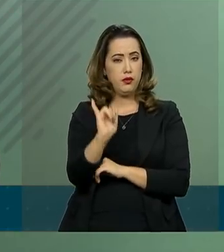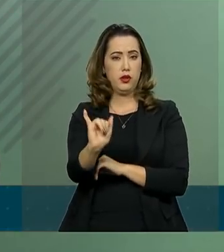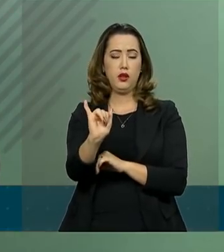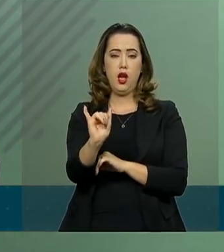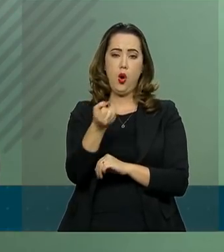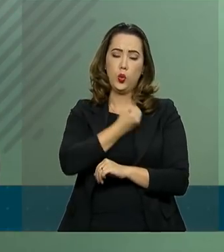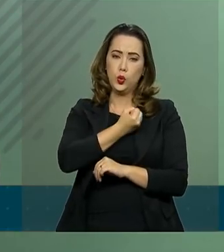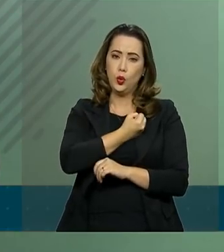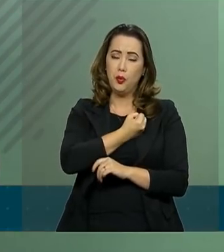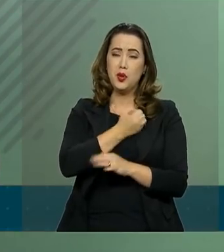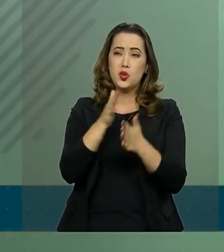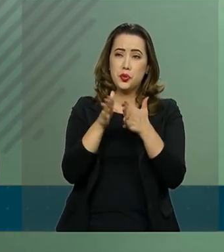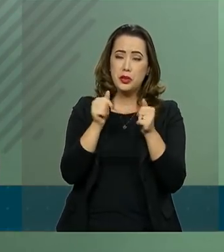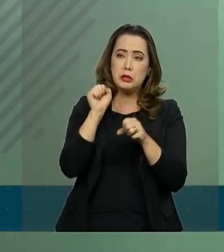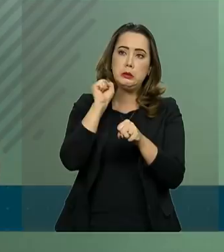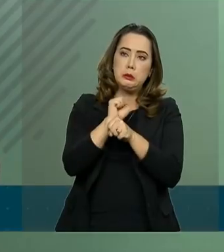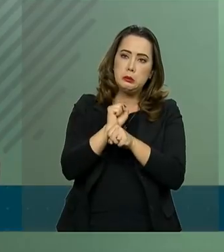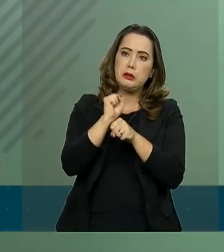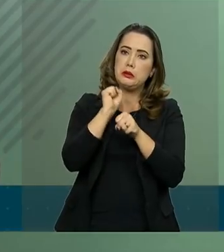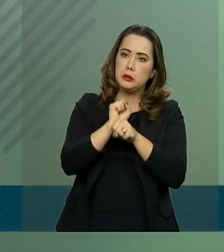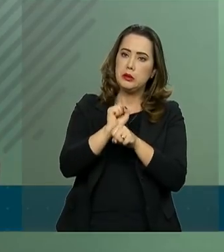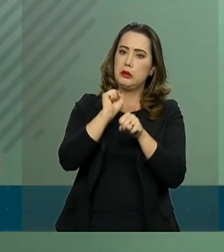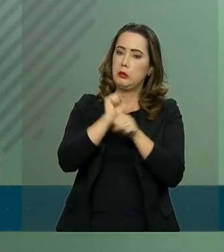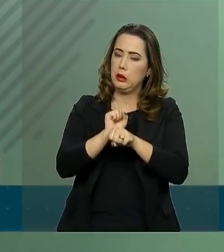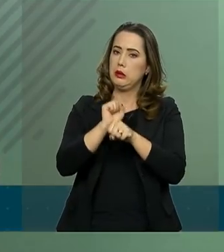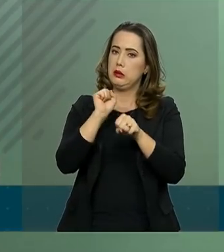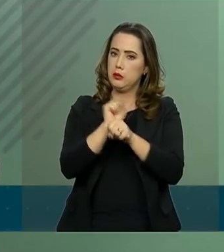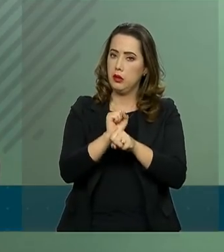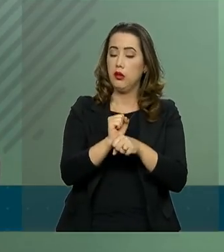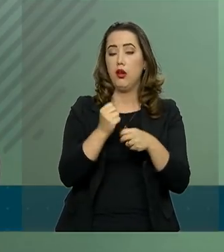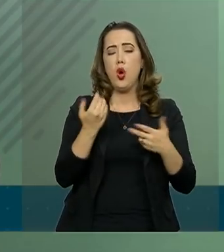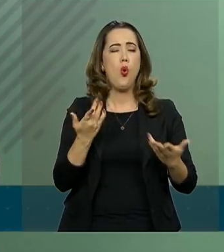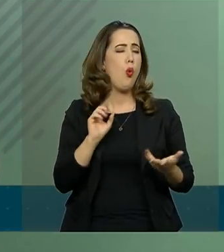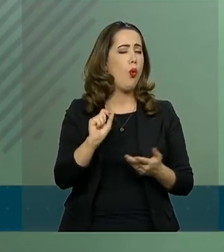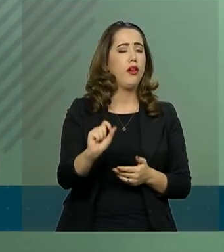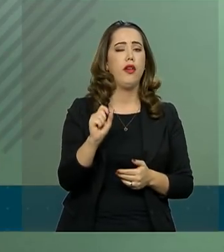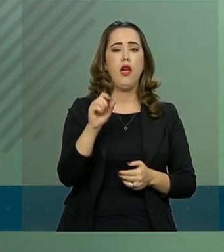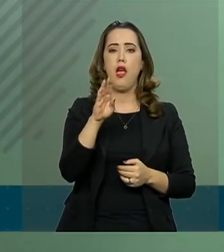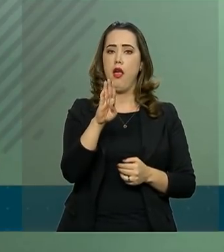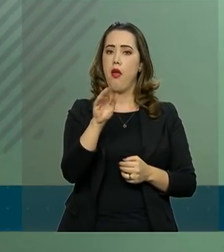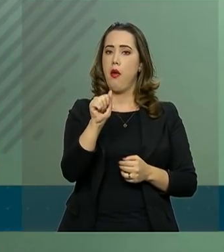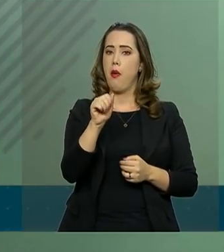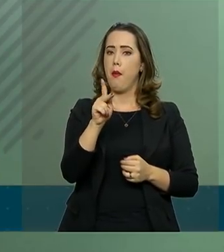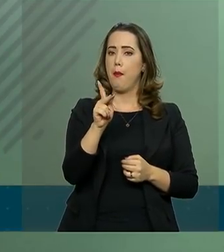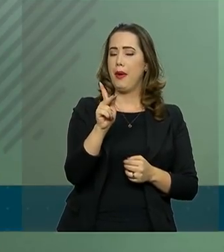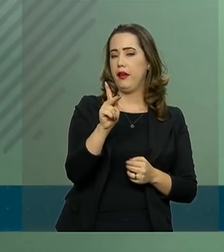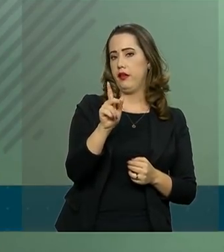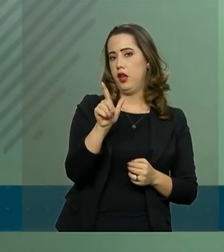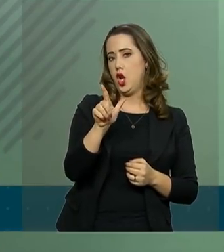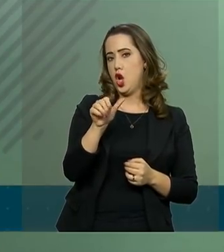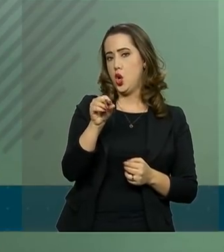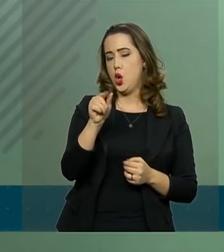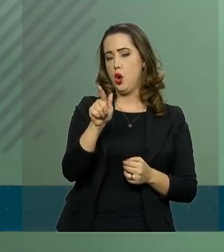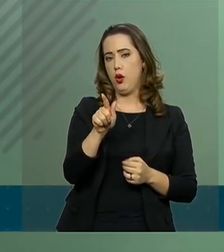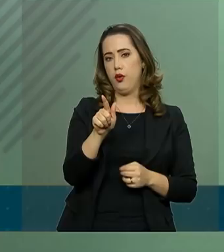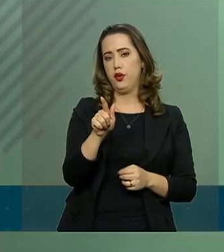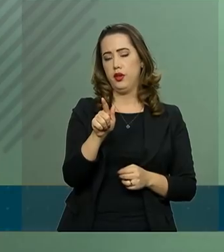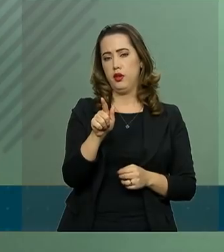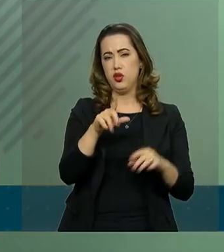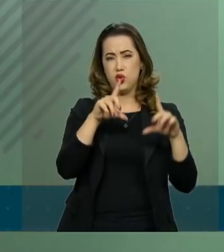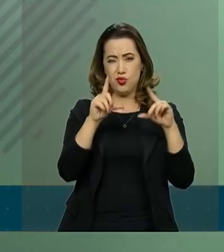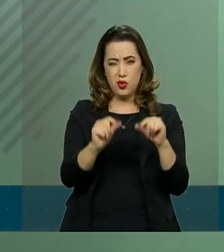pedidos pendentes de decisão, o backlog, em 80% até 2021